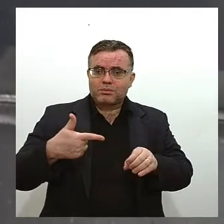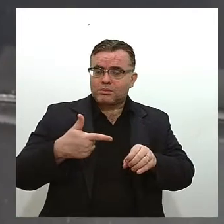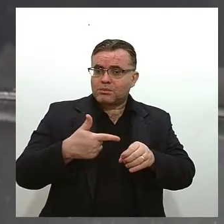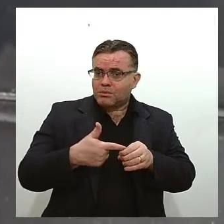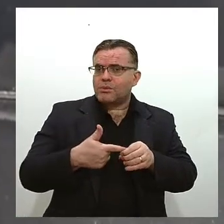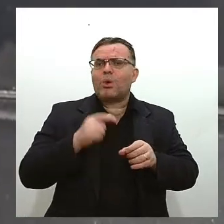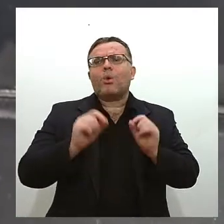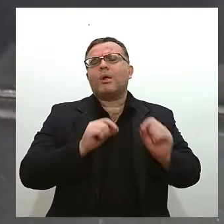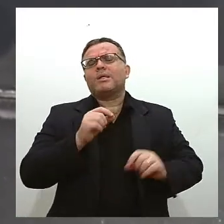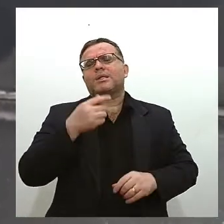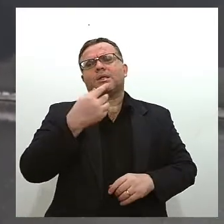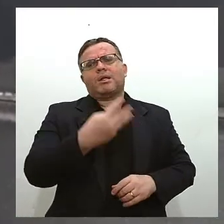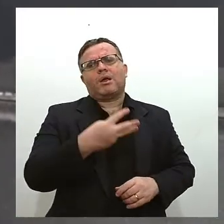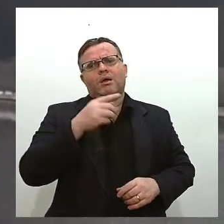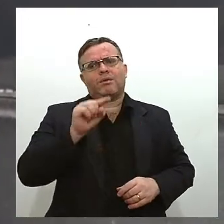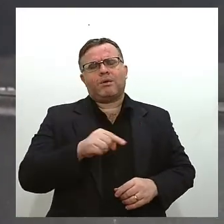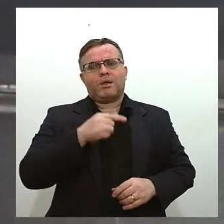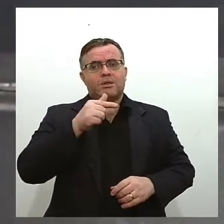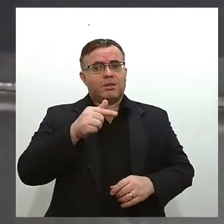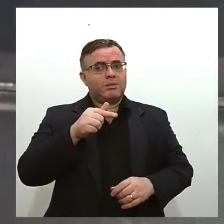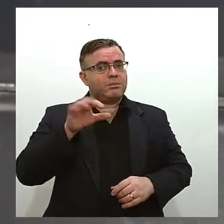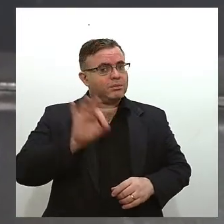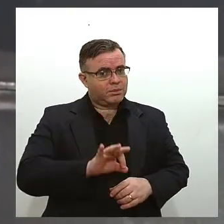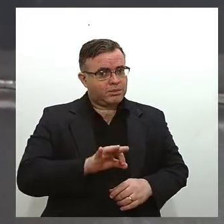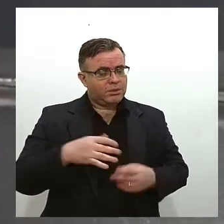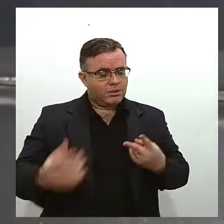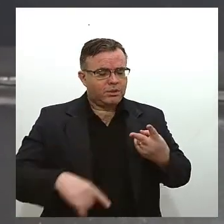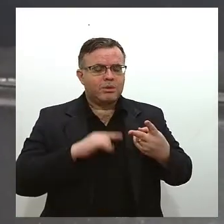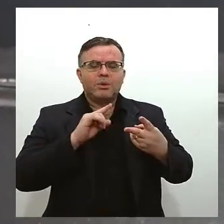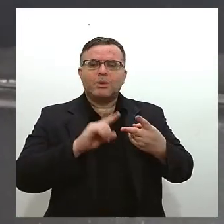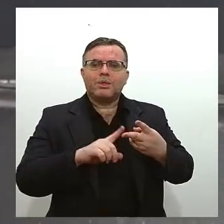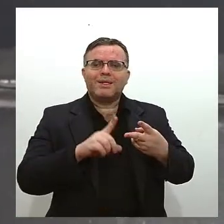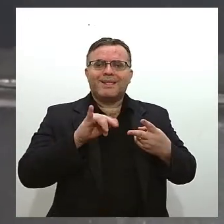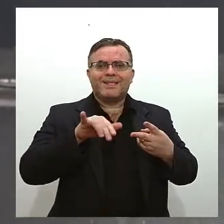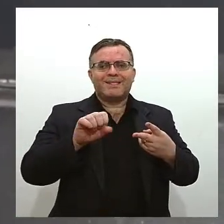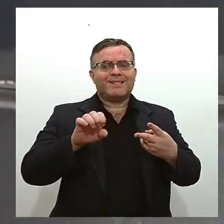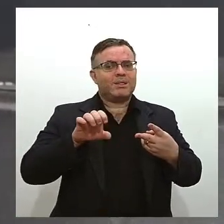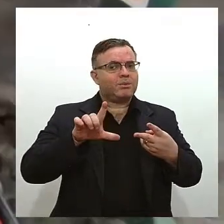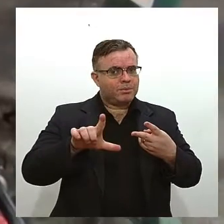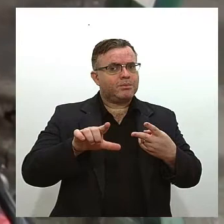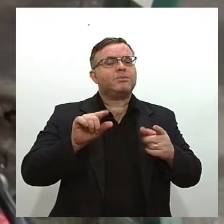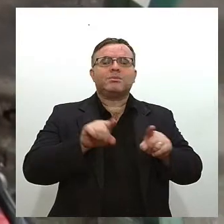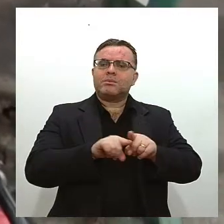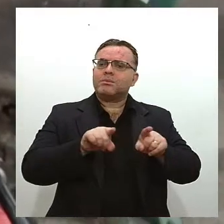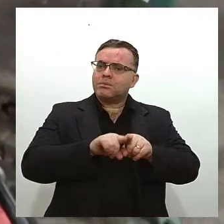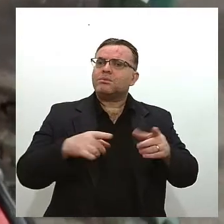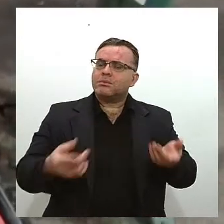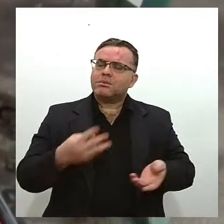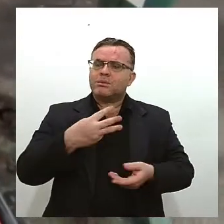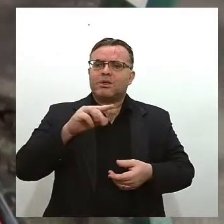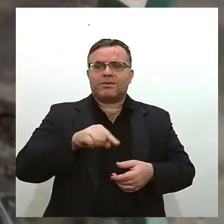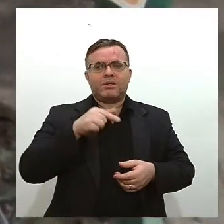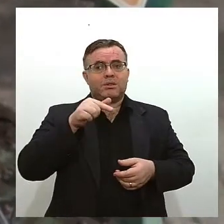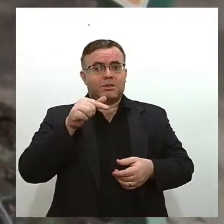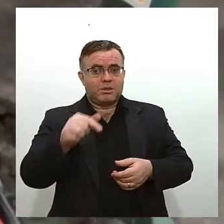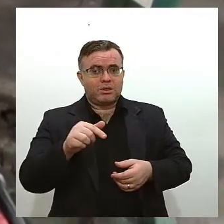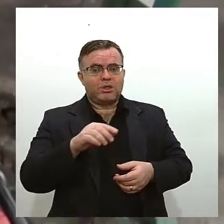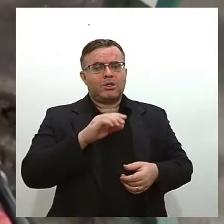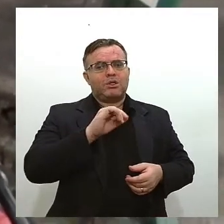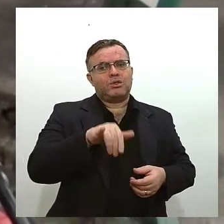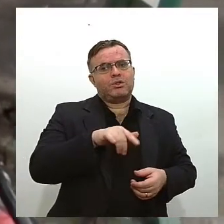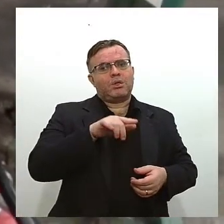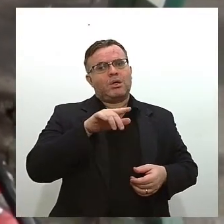O diesel também foi reajustado em 3,7%. Já o GLP, ou